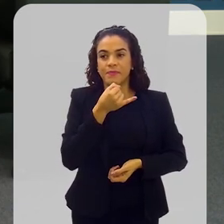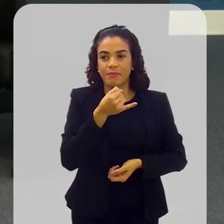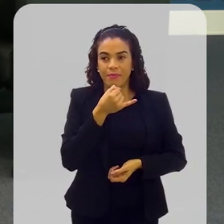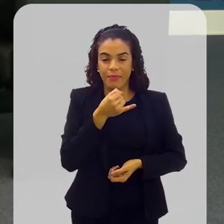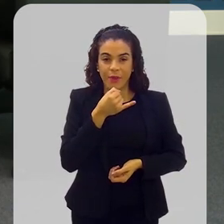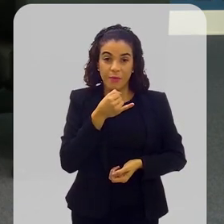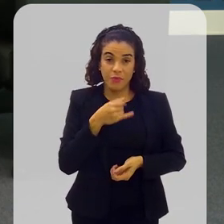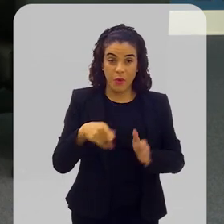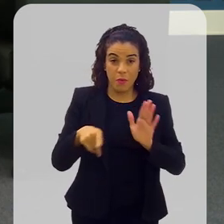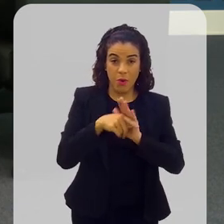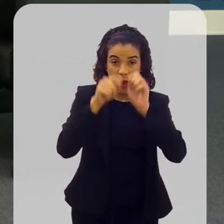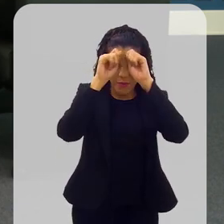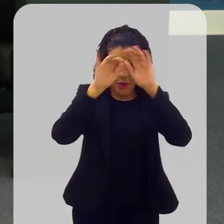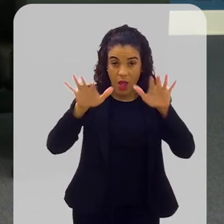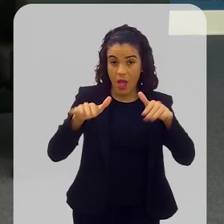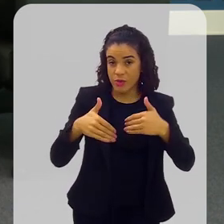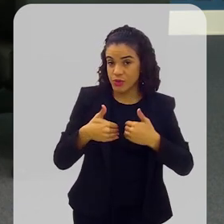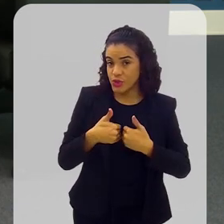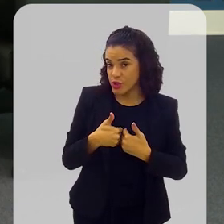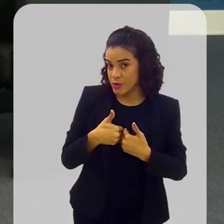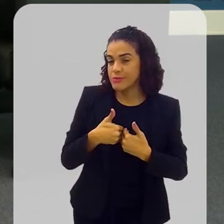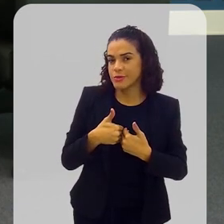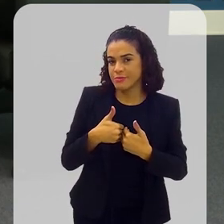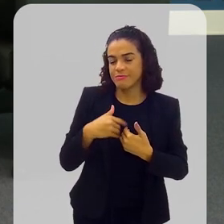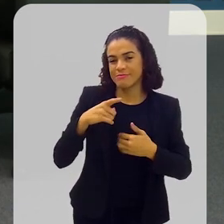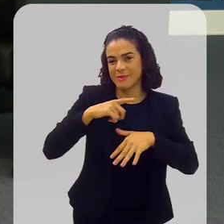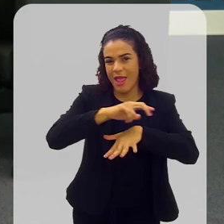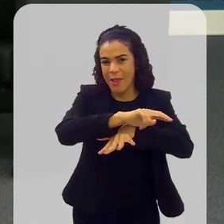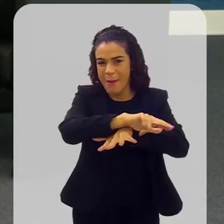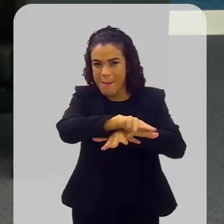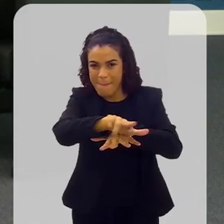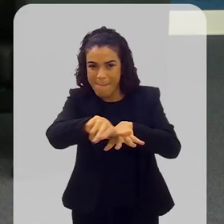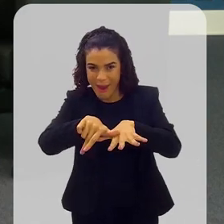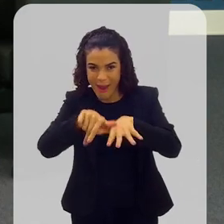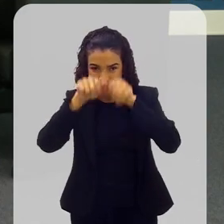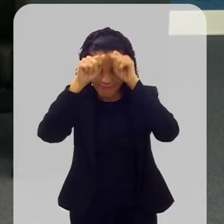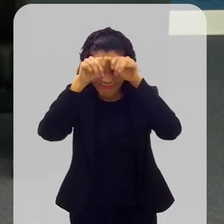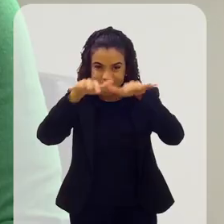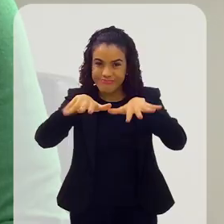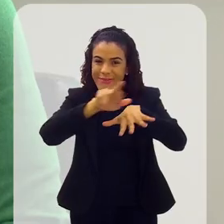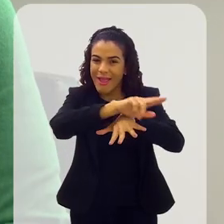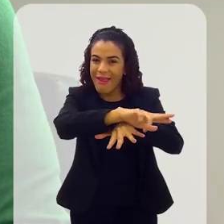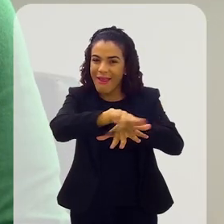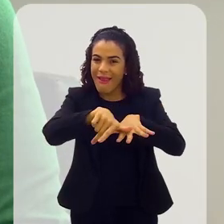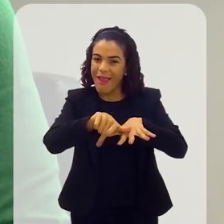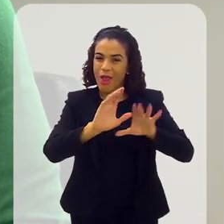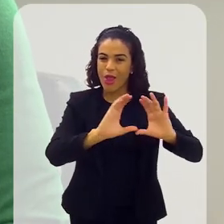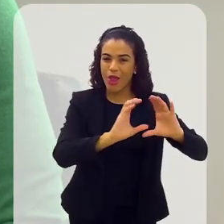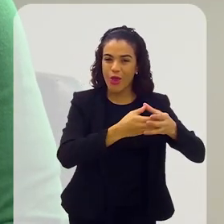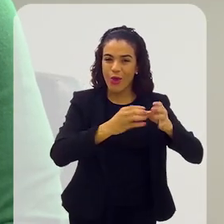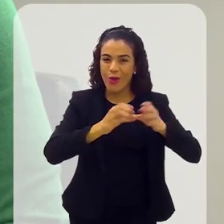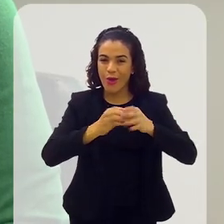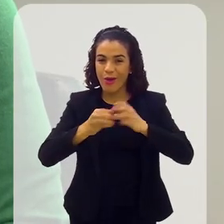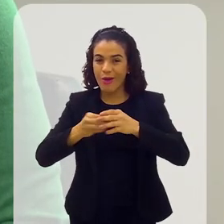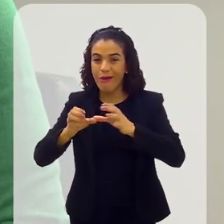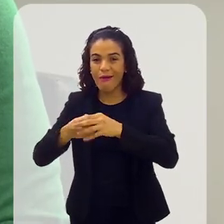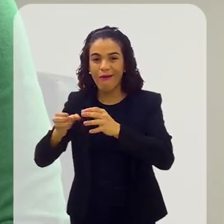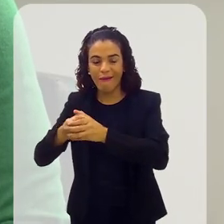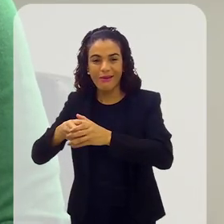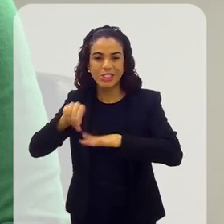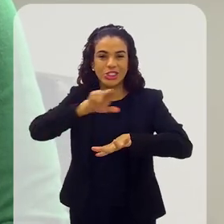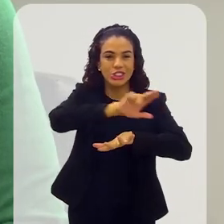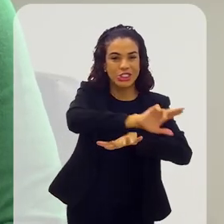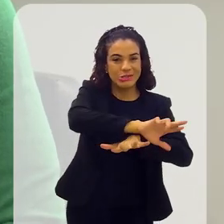o próprio autismo, ele tem várias categorias,